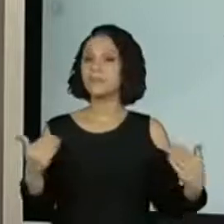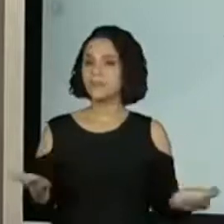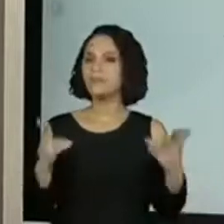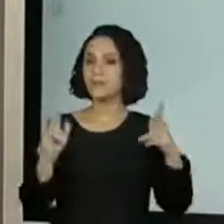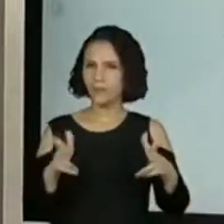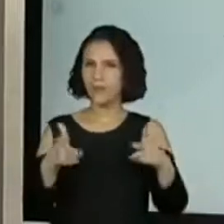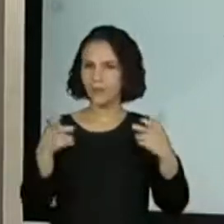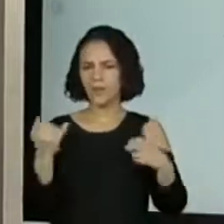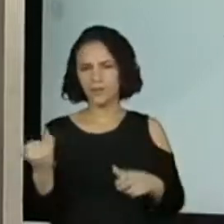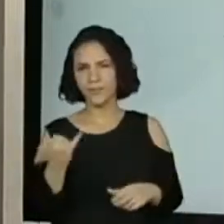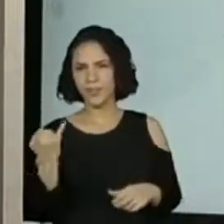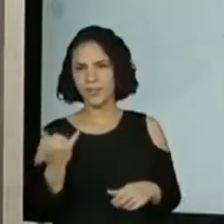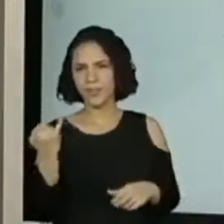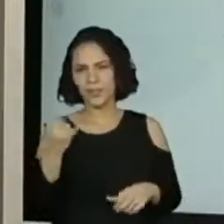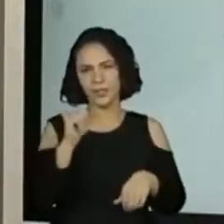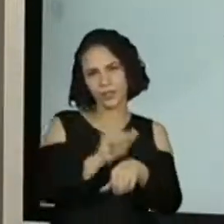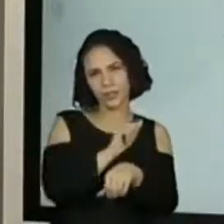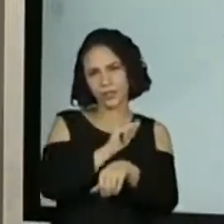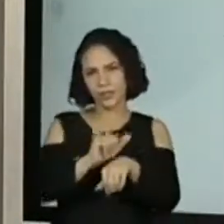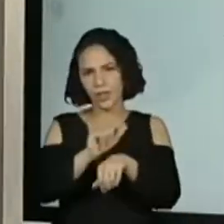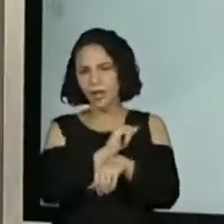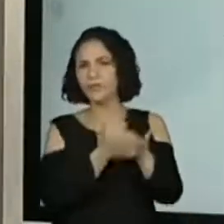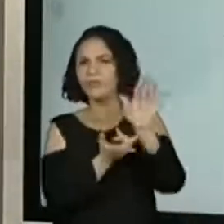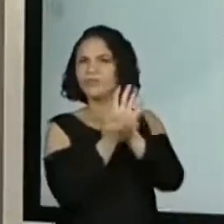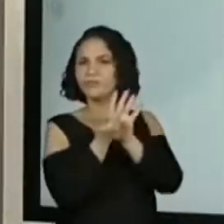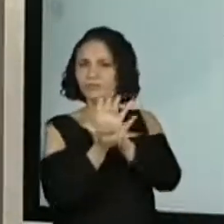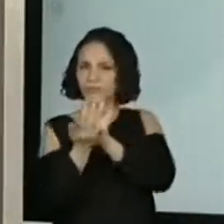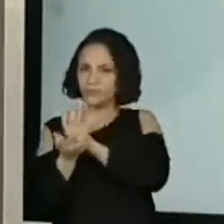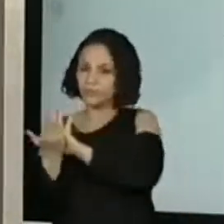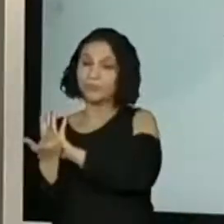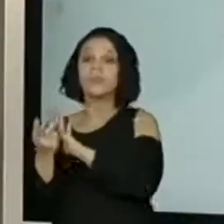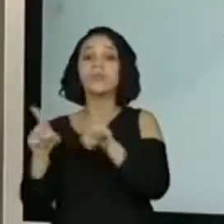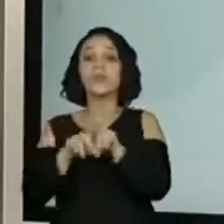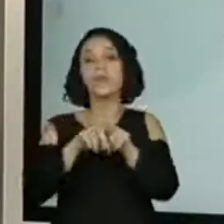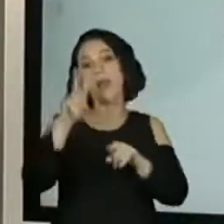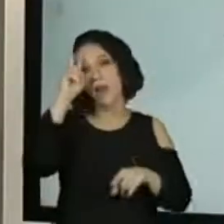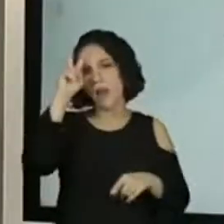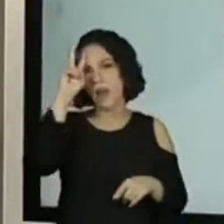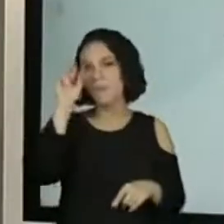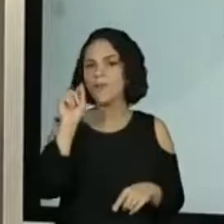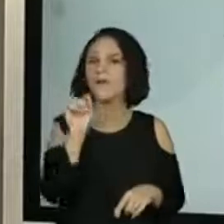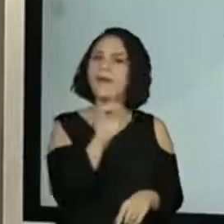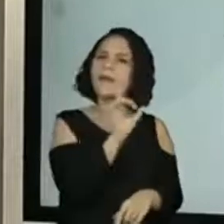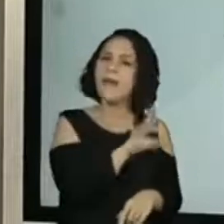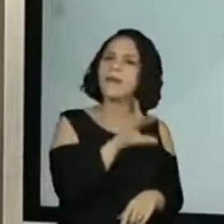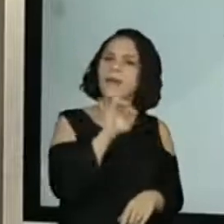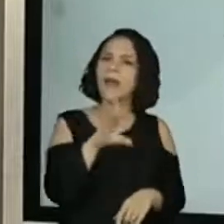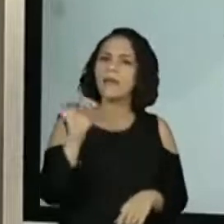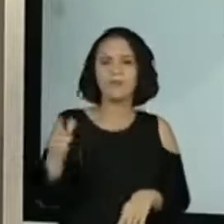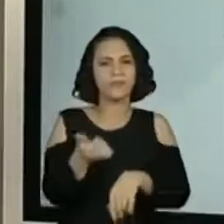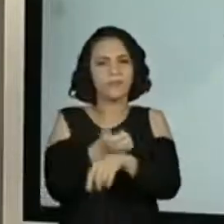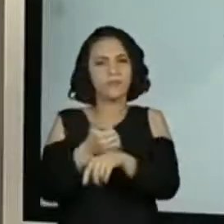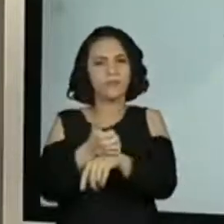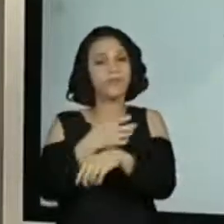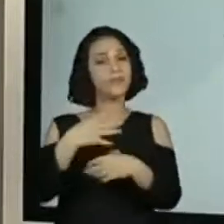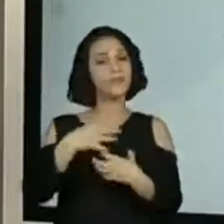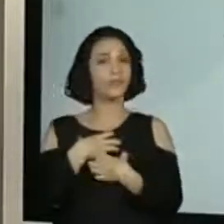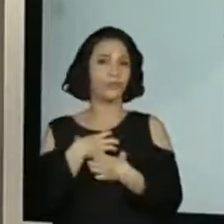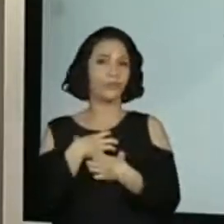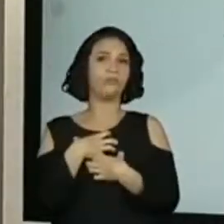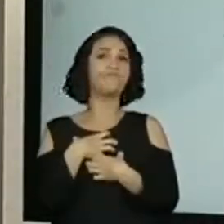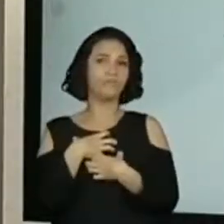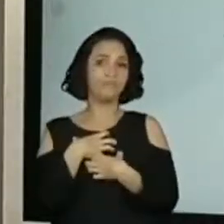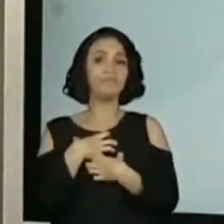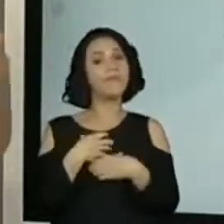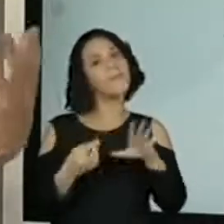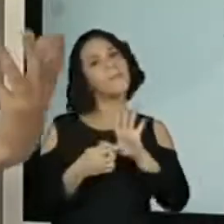perceberam aí a importância desses recursos gráficos? E lembrando, cada cartunista tem um estilo, uma maneira